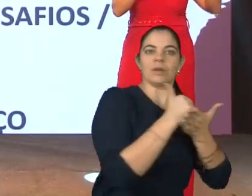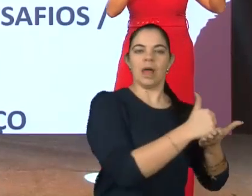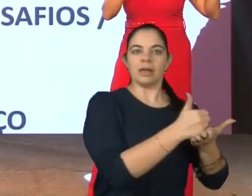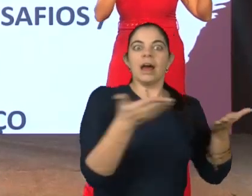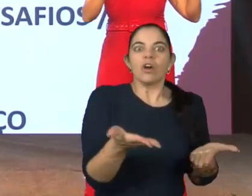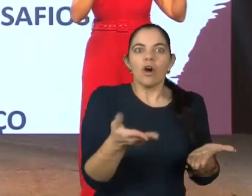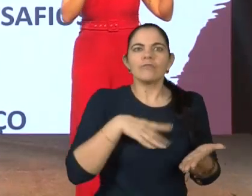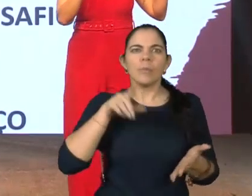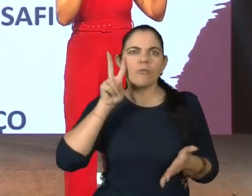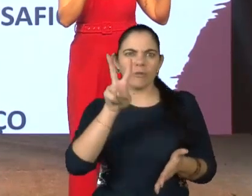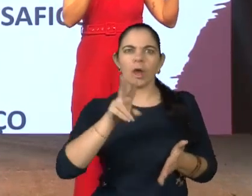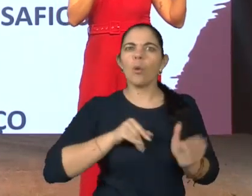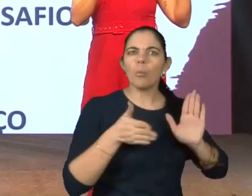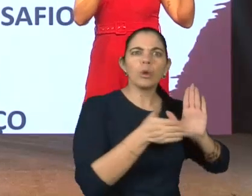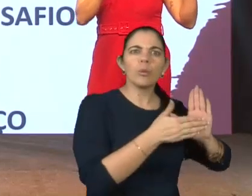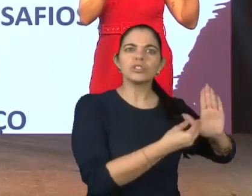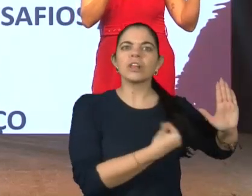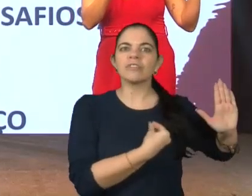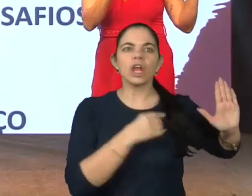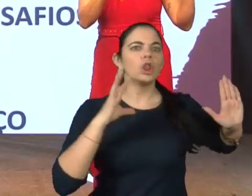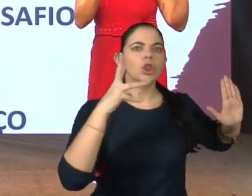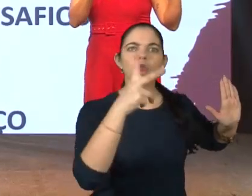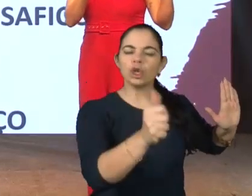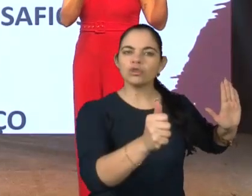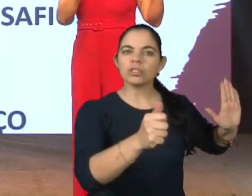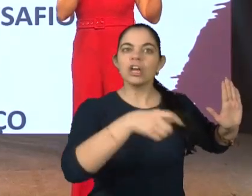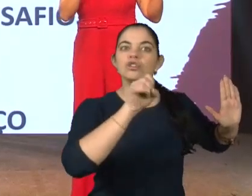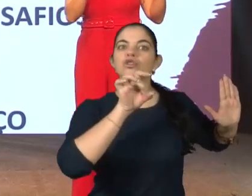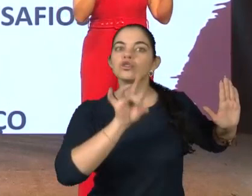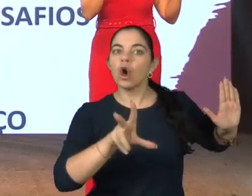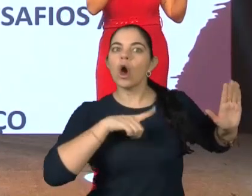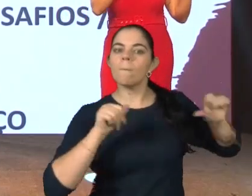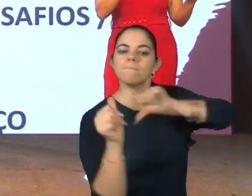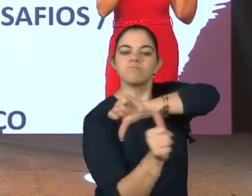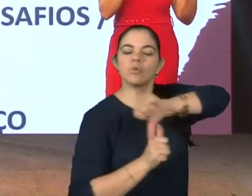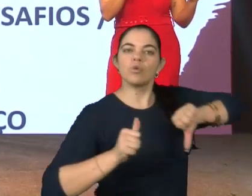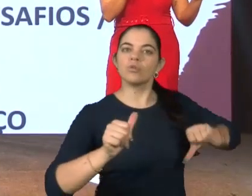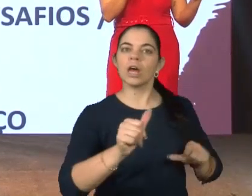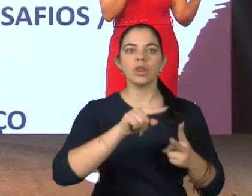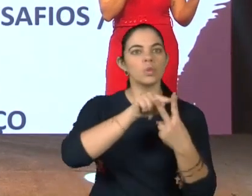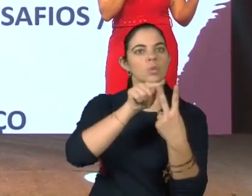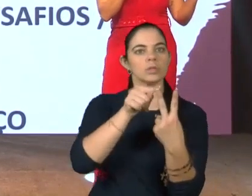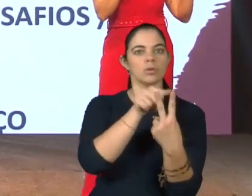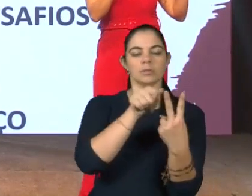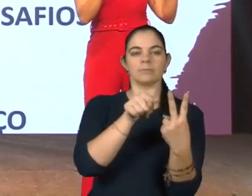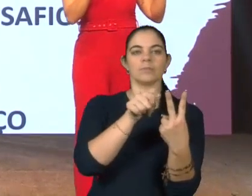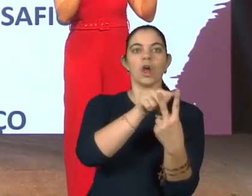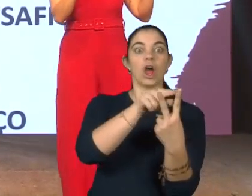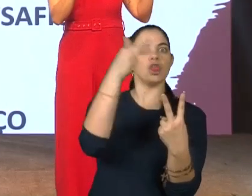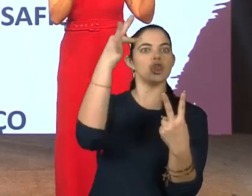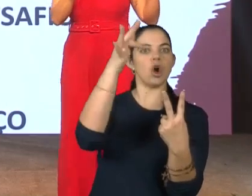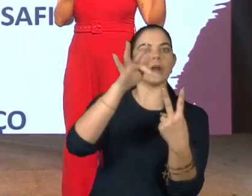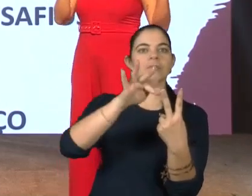todo mundo tem um propósito na vida. Nós só mudamos mediante duas situações, dor